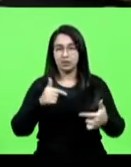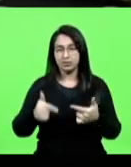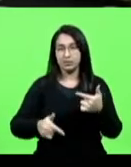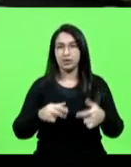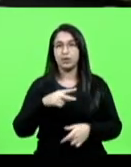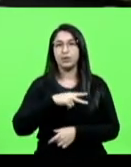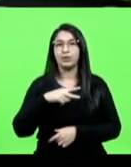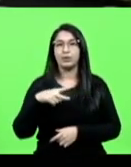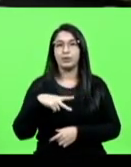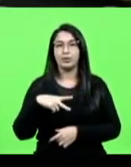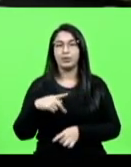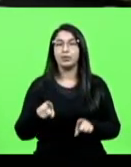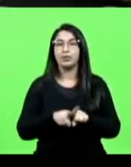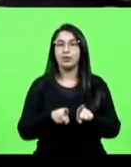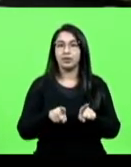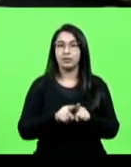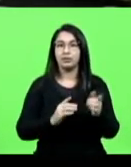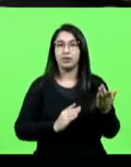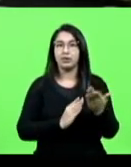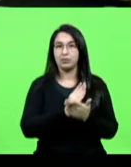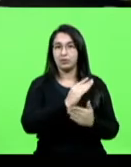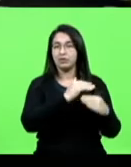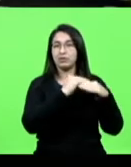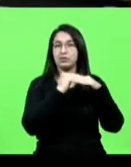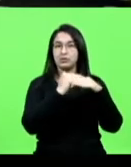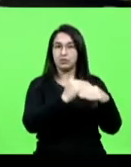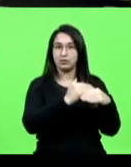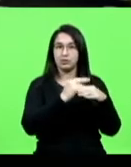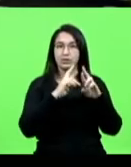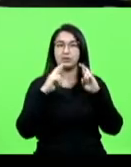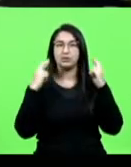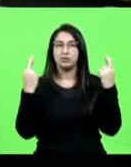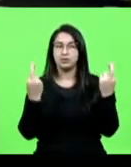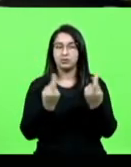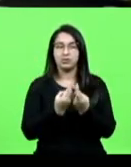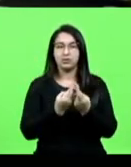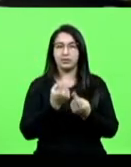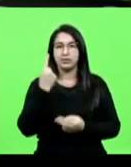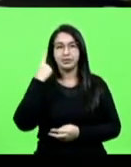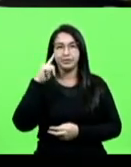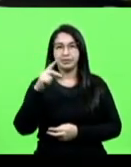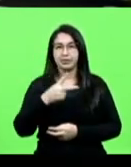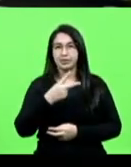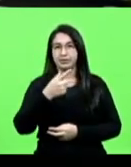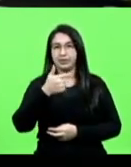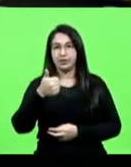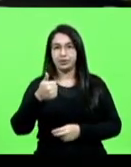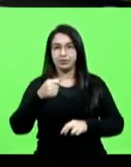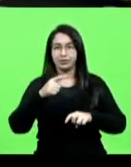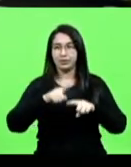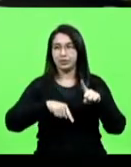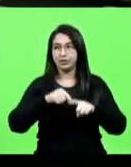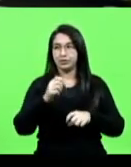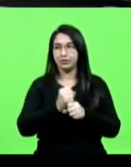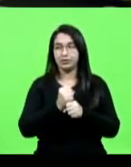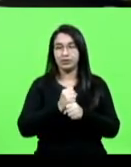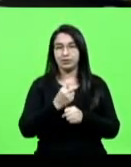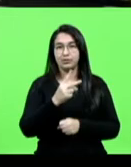também foi aprovada por unanimidade, em reunião no dia 21 de julho de 2020.